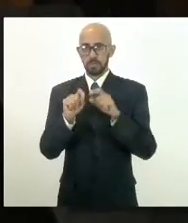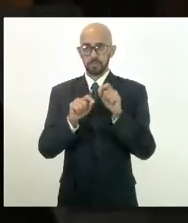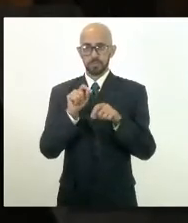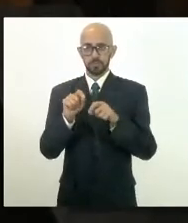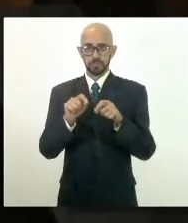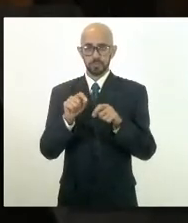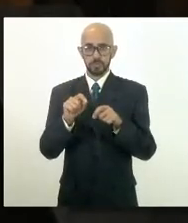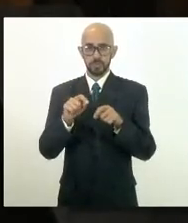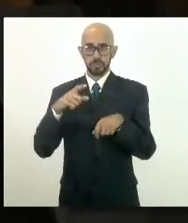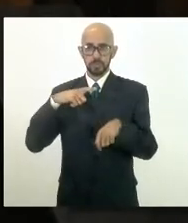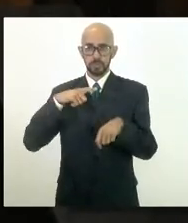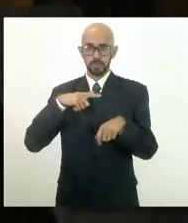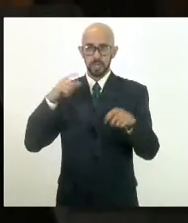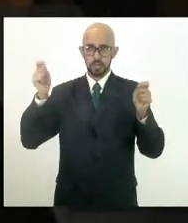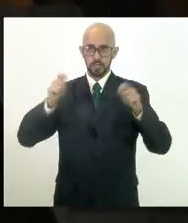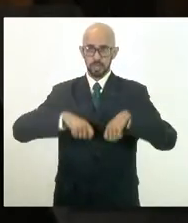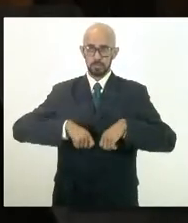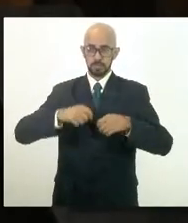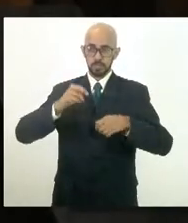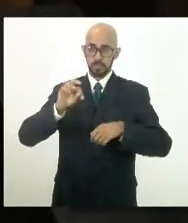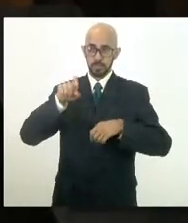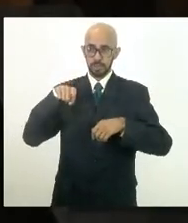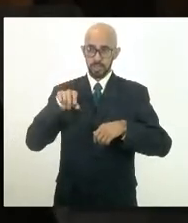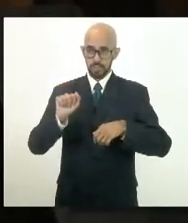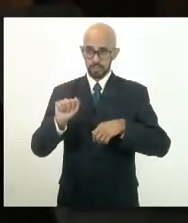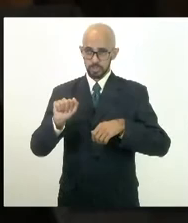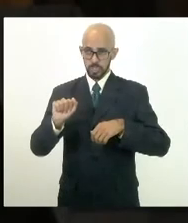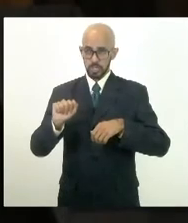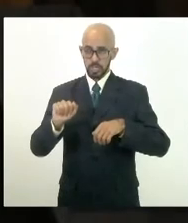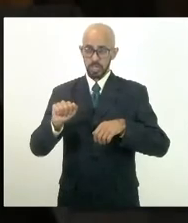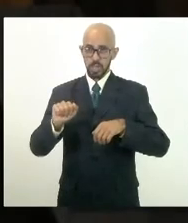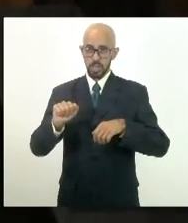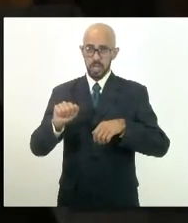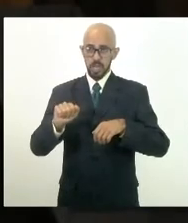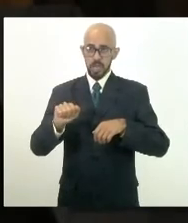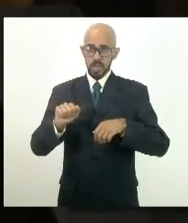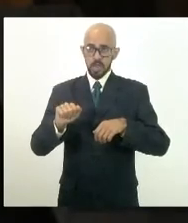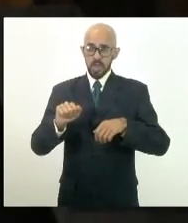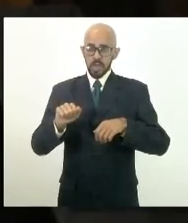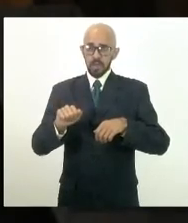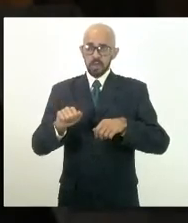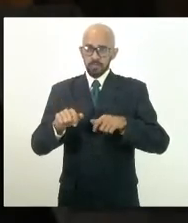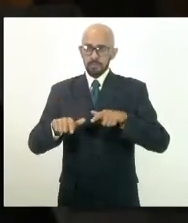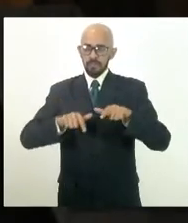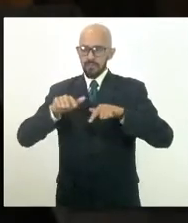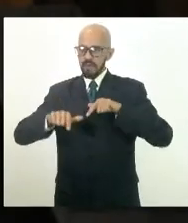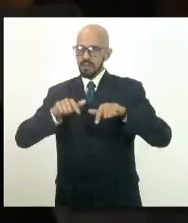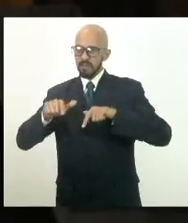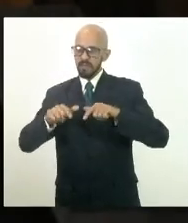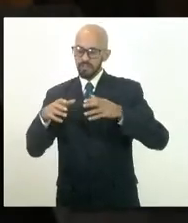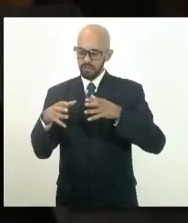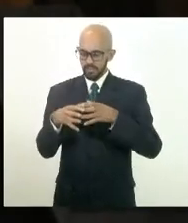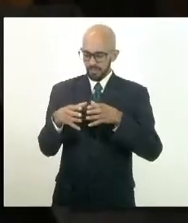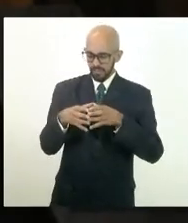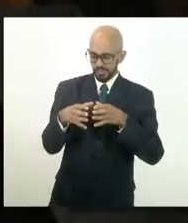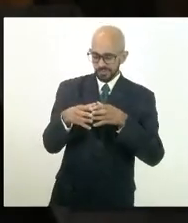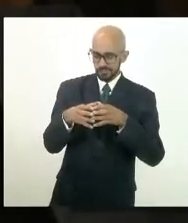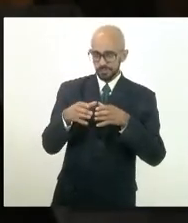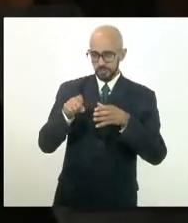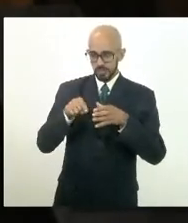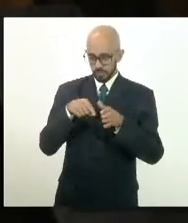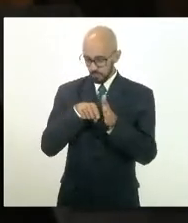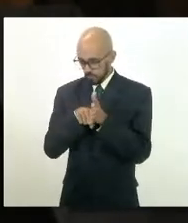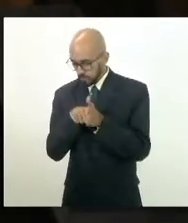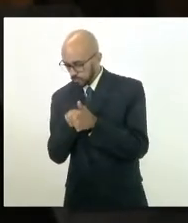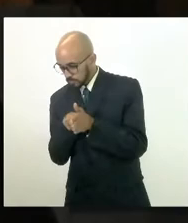contam com os recursos da taxa de recursos hídricos para as atividades dos comitês, que é monitoramento da